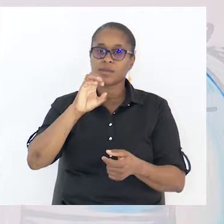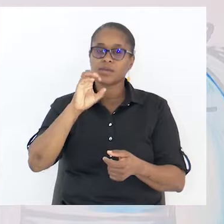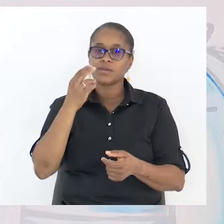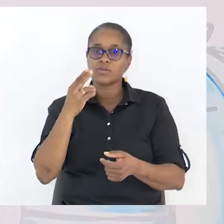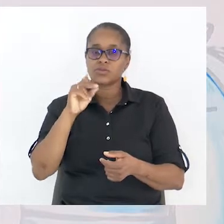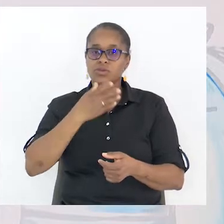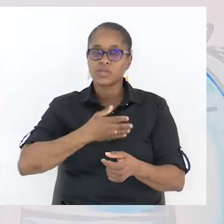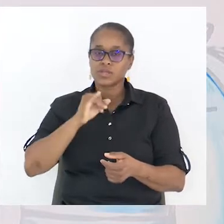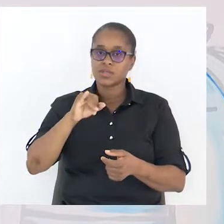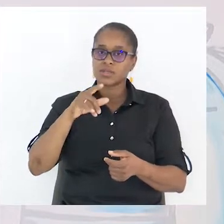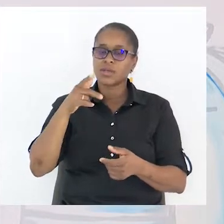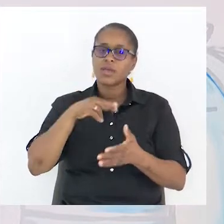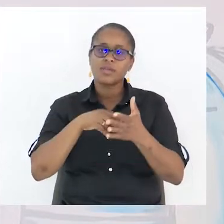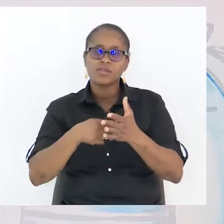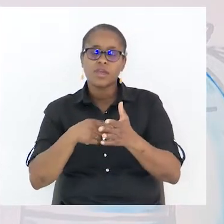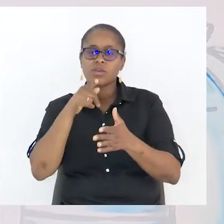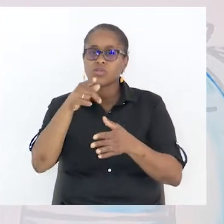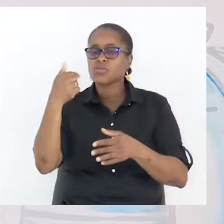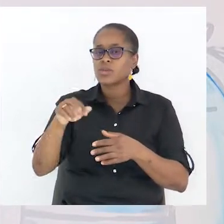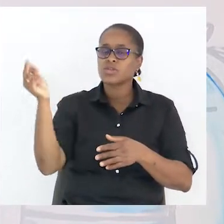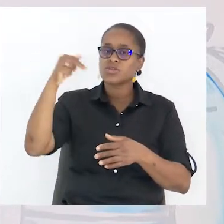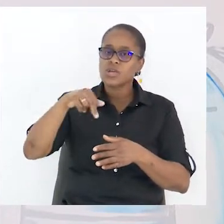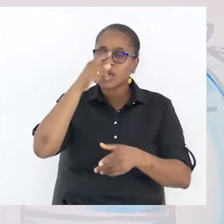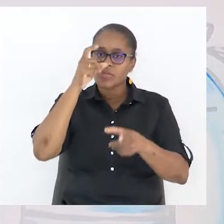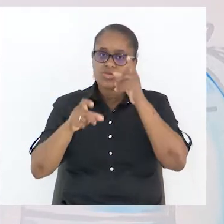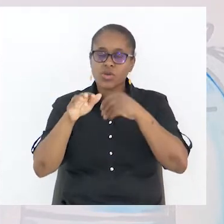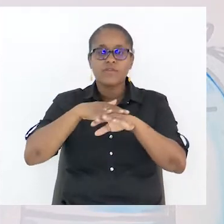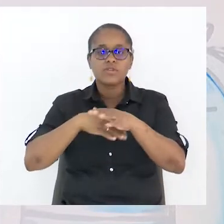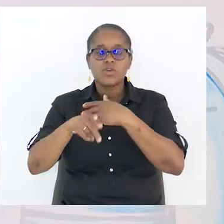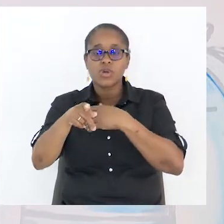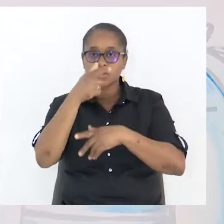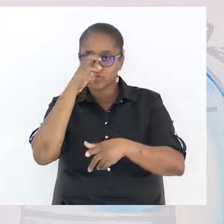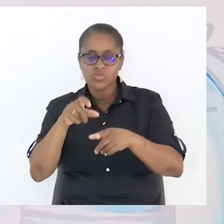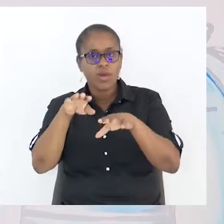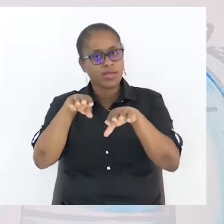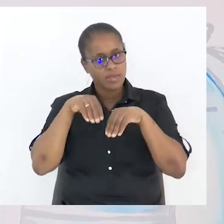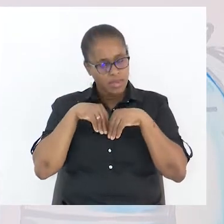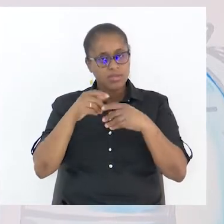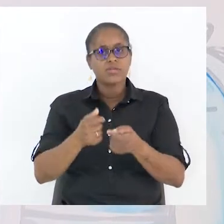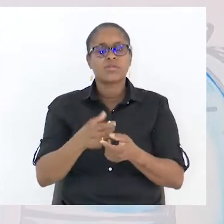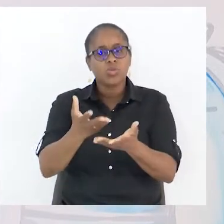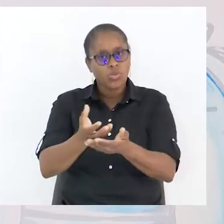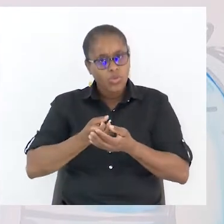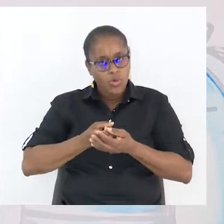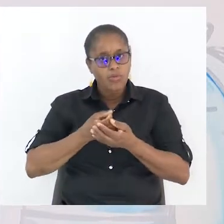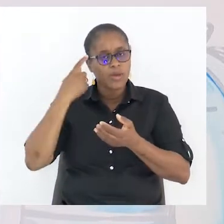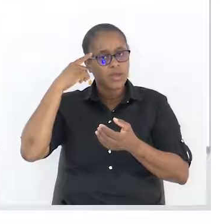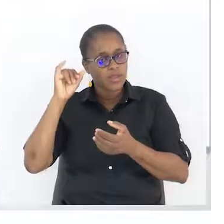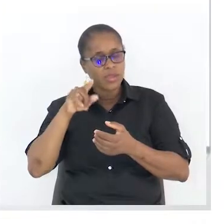fazer com que essas pessoas aceitem. Tomam a tua ideia como principal ou então como fundamental.